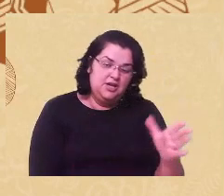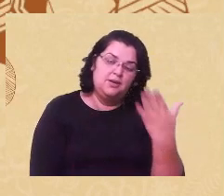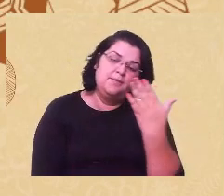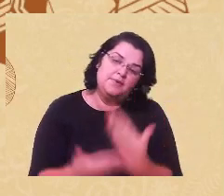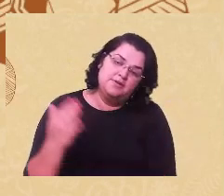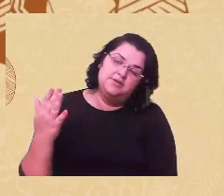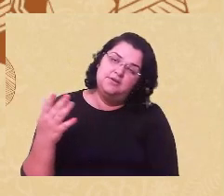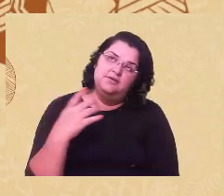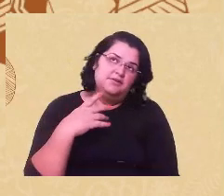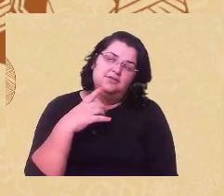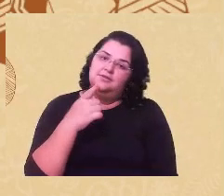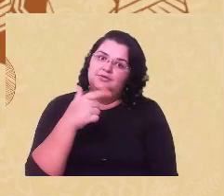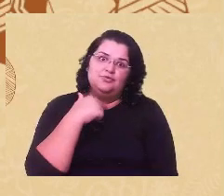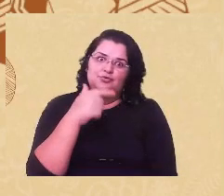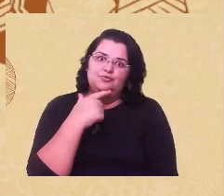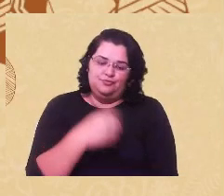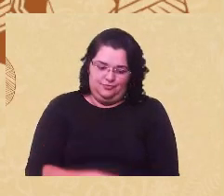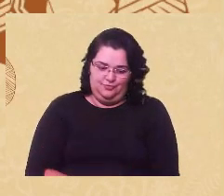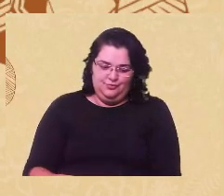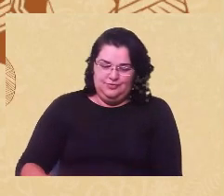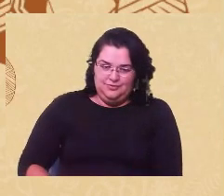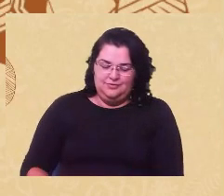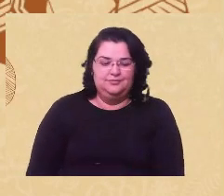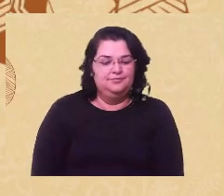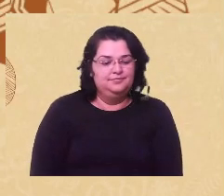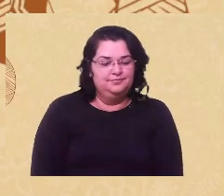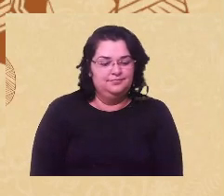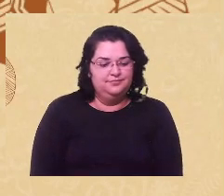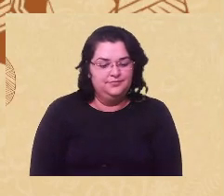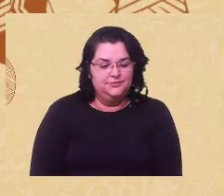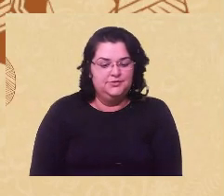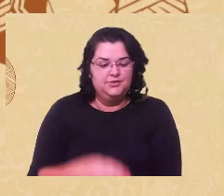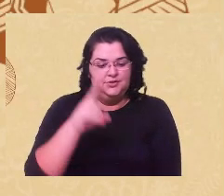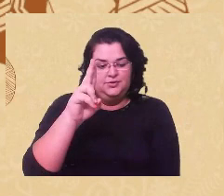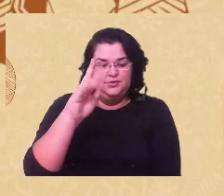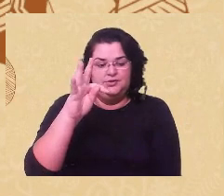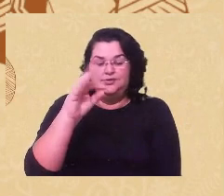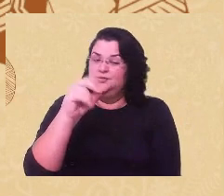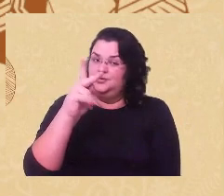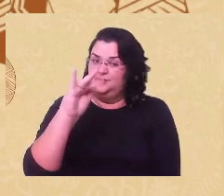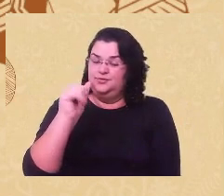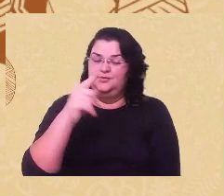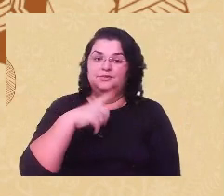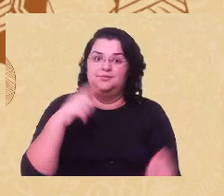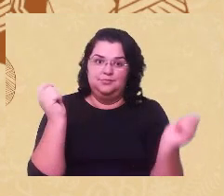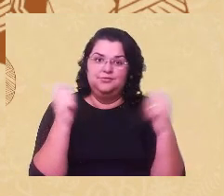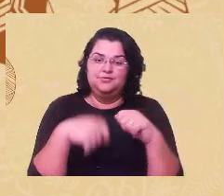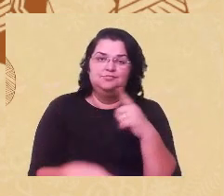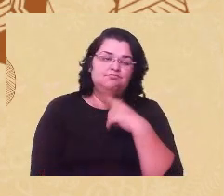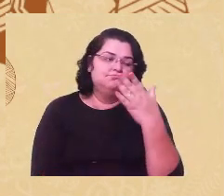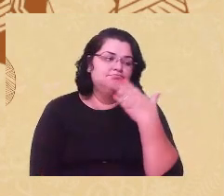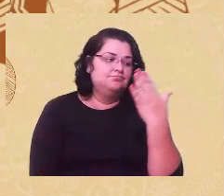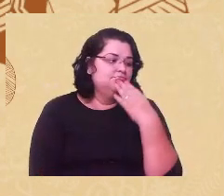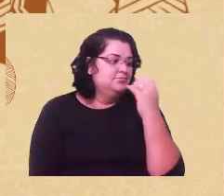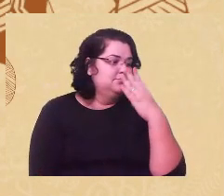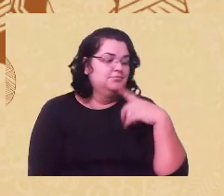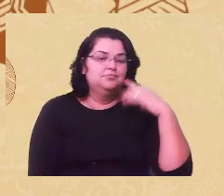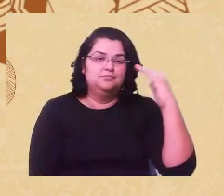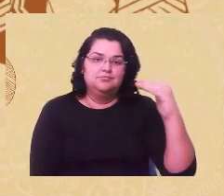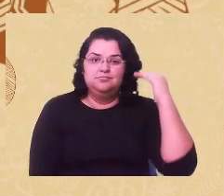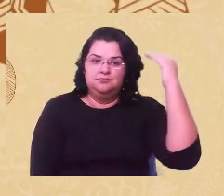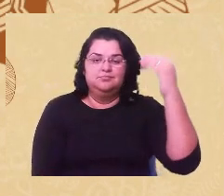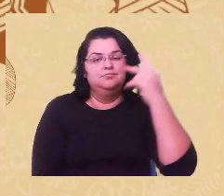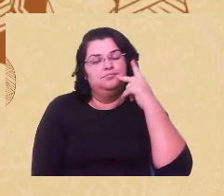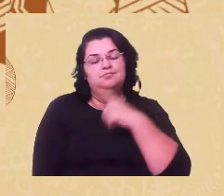úteros, né? Essa utopia só poderá ser possível se desmembrarmos os privilégios de raça e classe que ainda perpetuamos em nossa